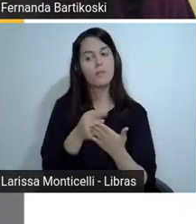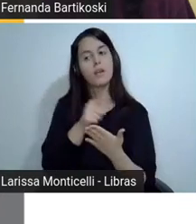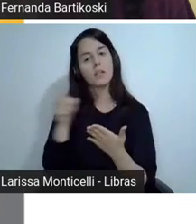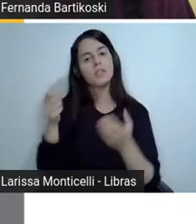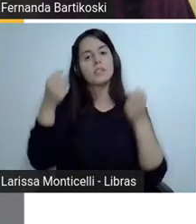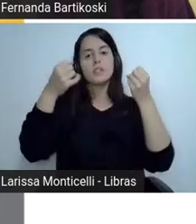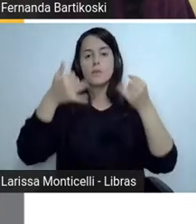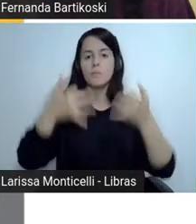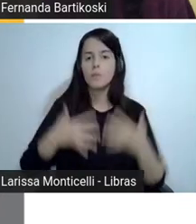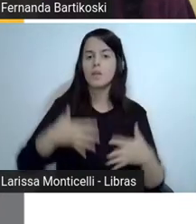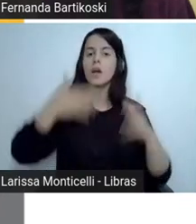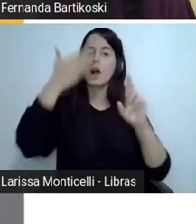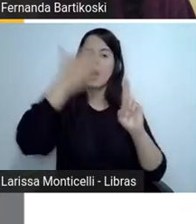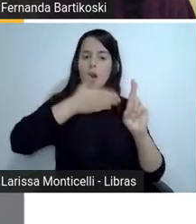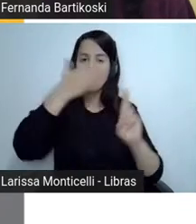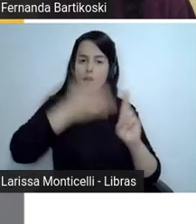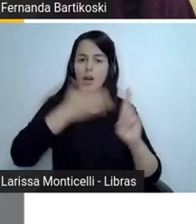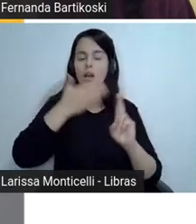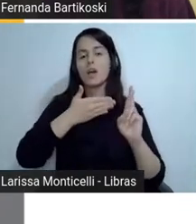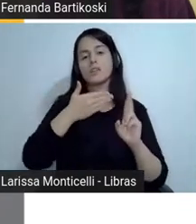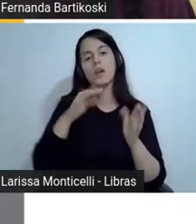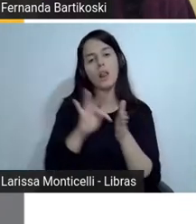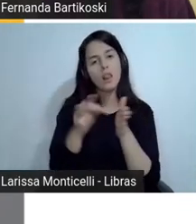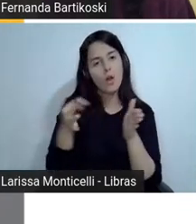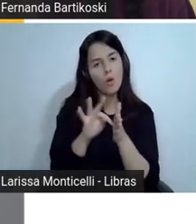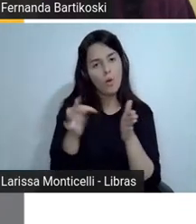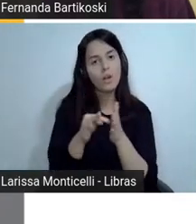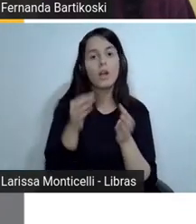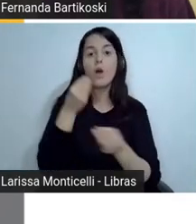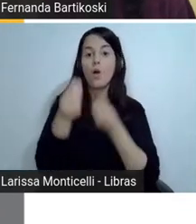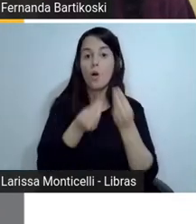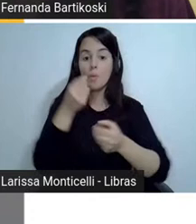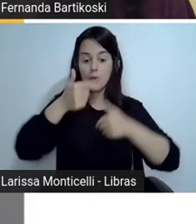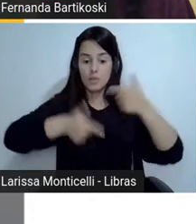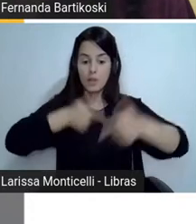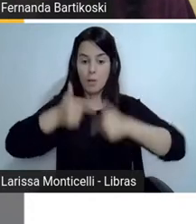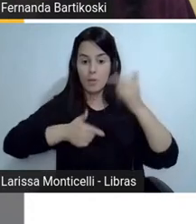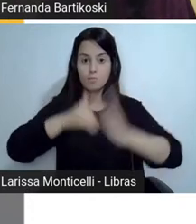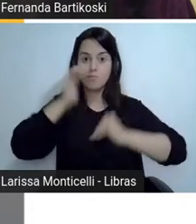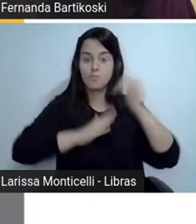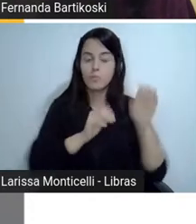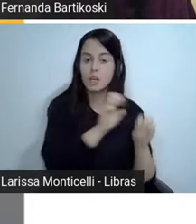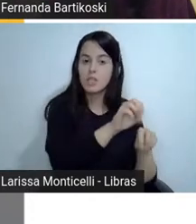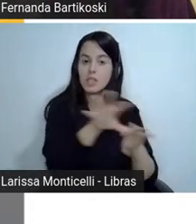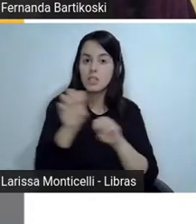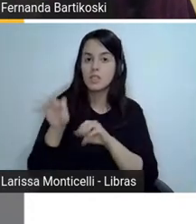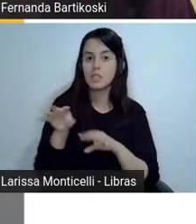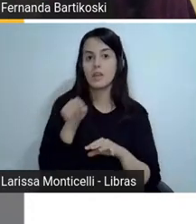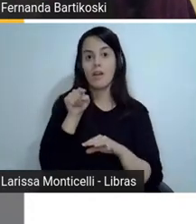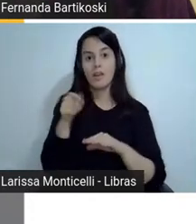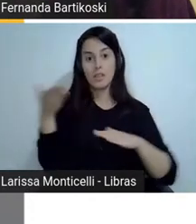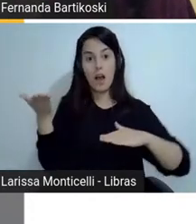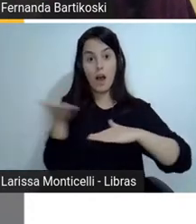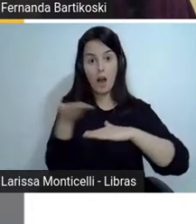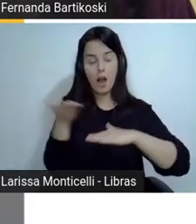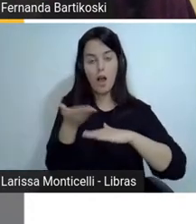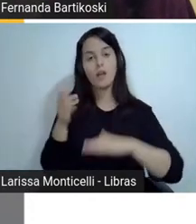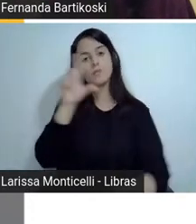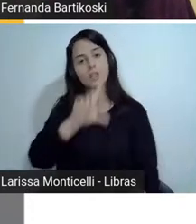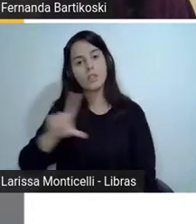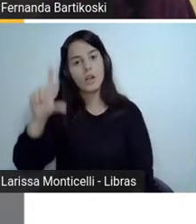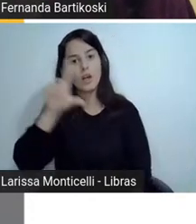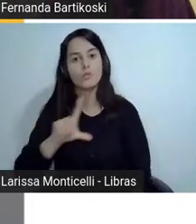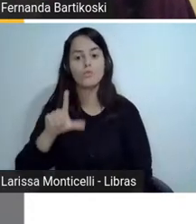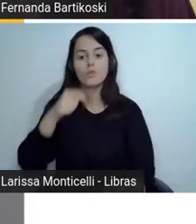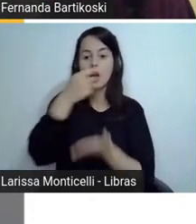como trabalhar literatura e leitura literária na escola contemporânea e eles defendem, ampliam a